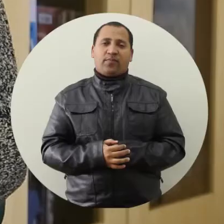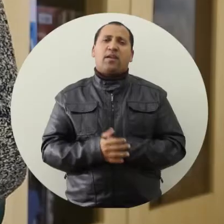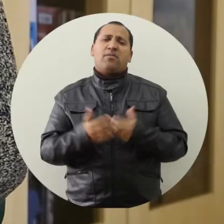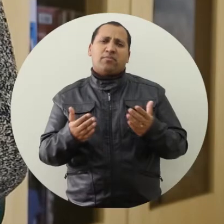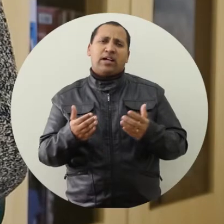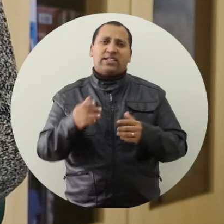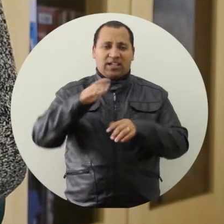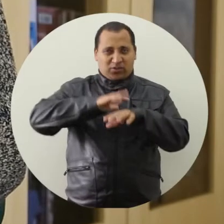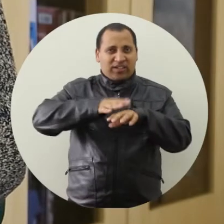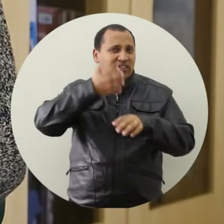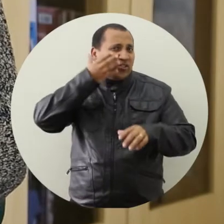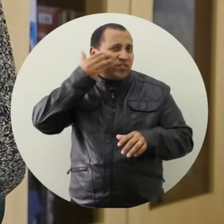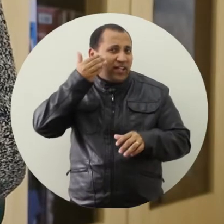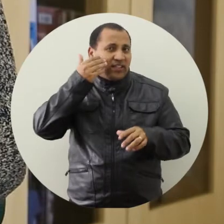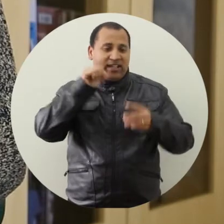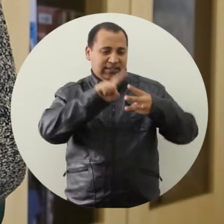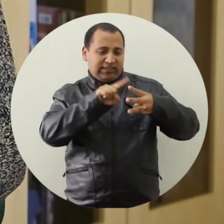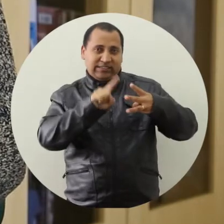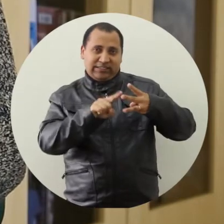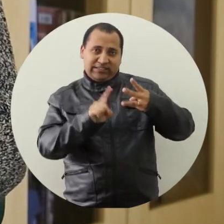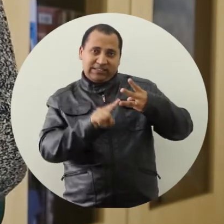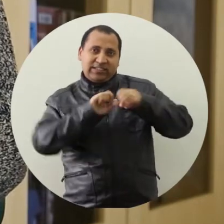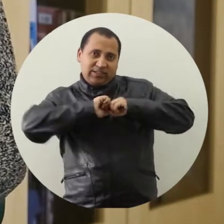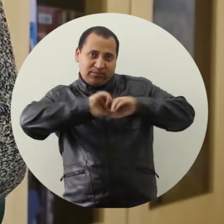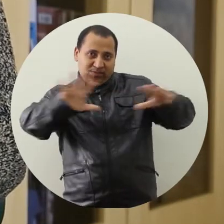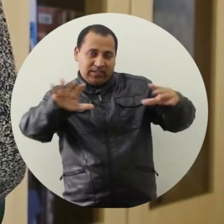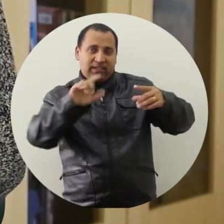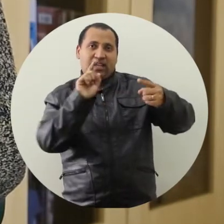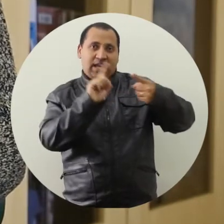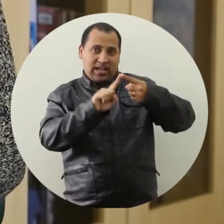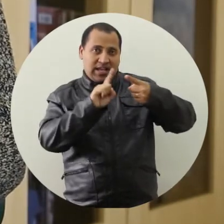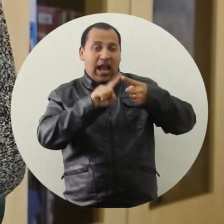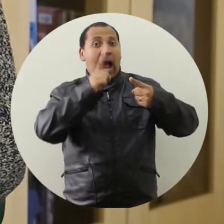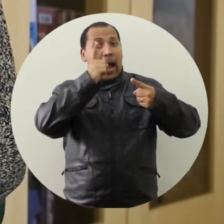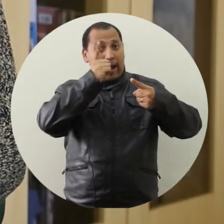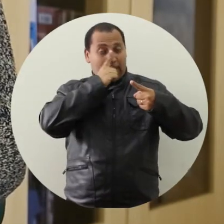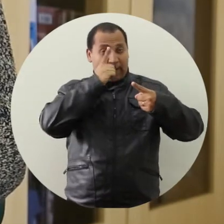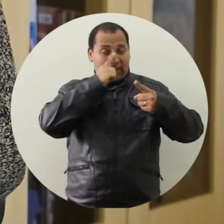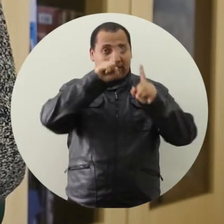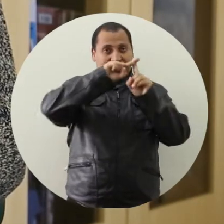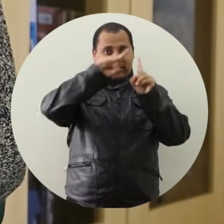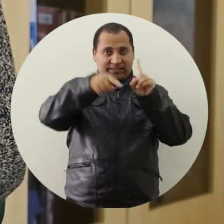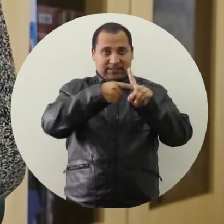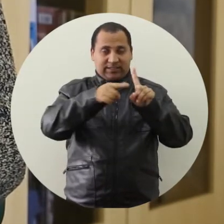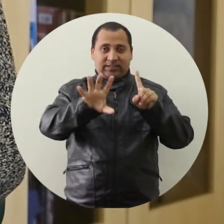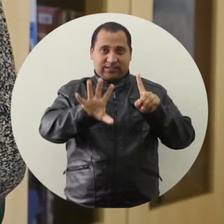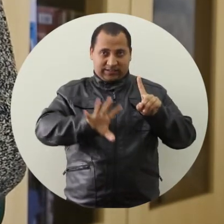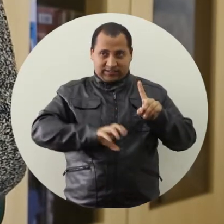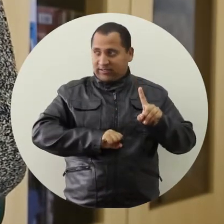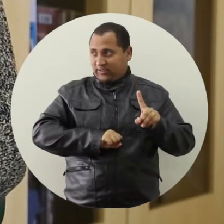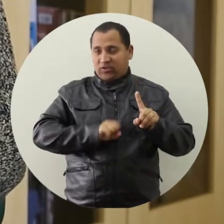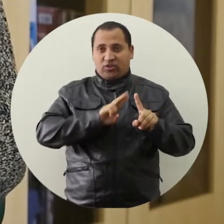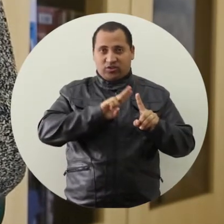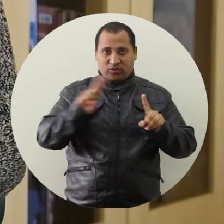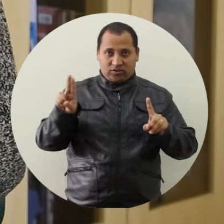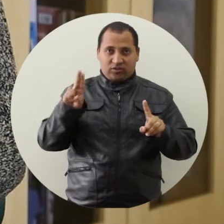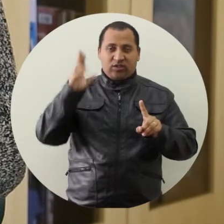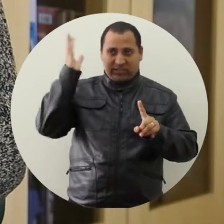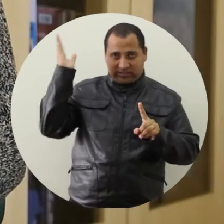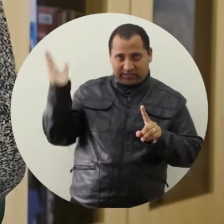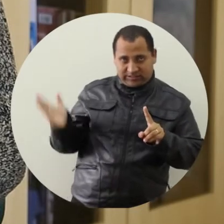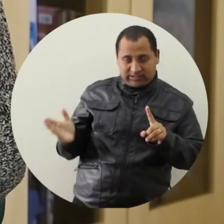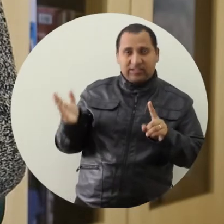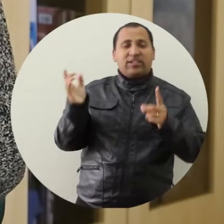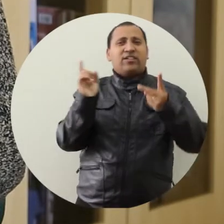A toxoplasmose transmite de três maneiras. Da mãe para o feto, através da placenta contaminada. Através das